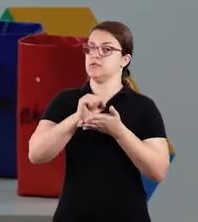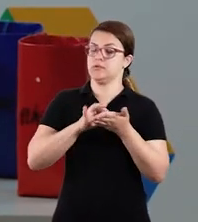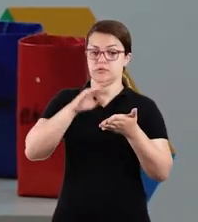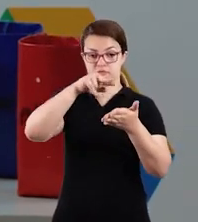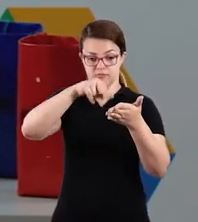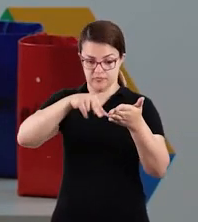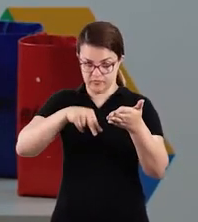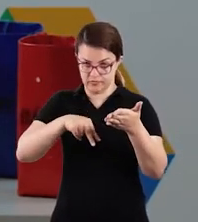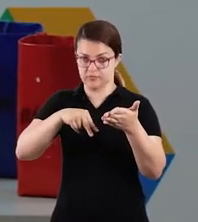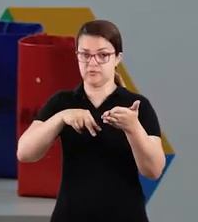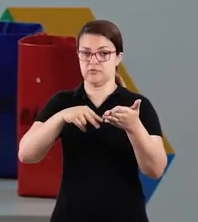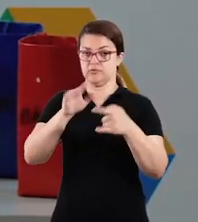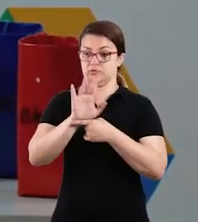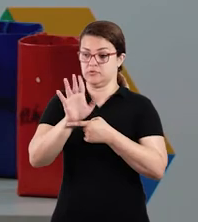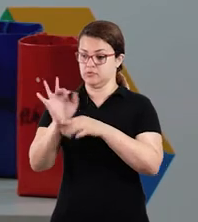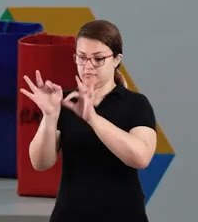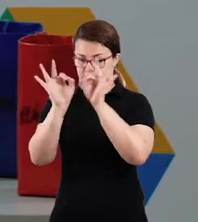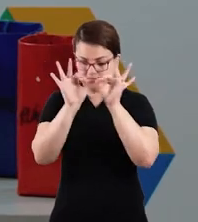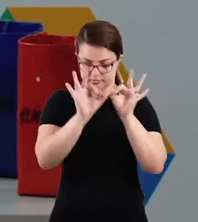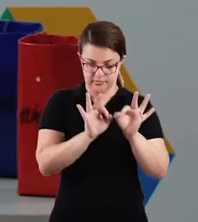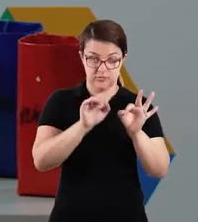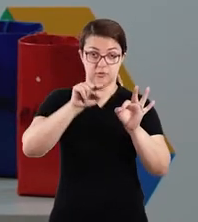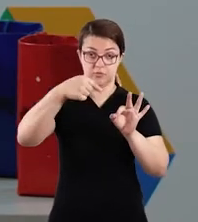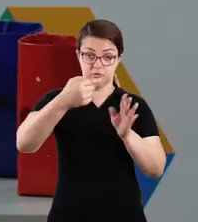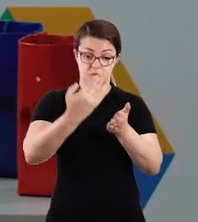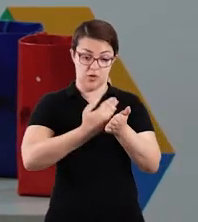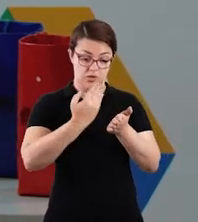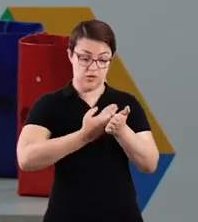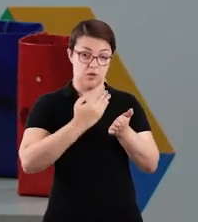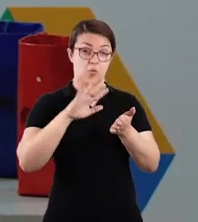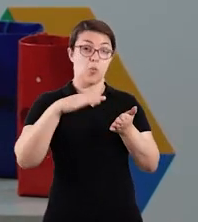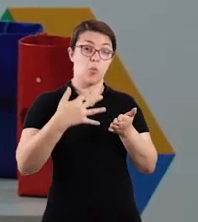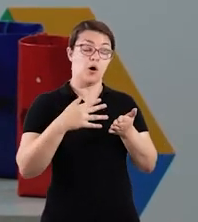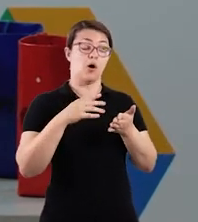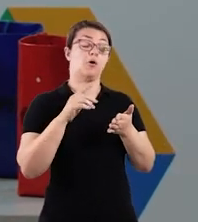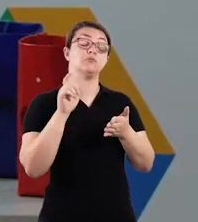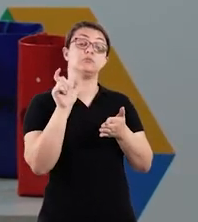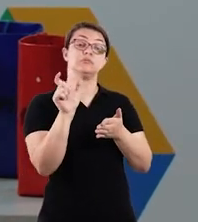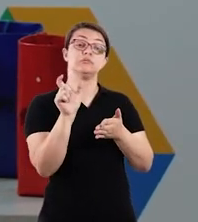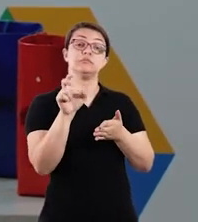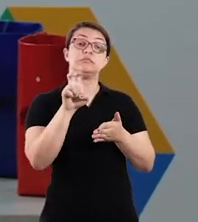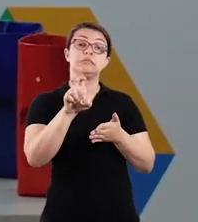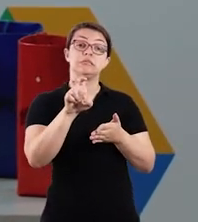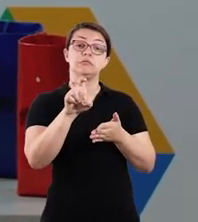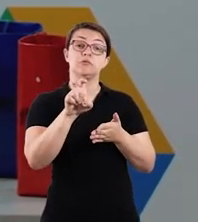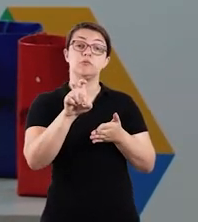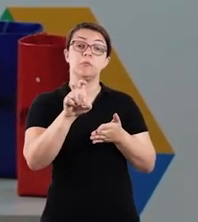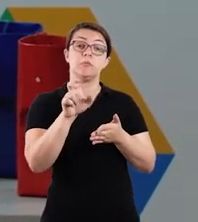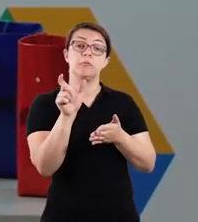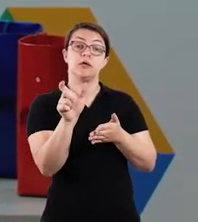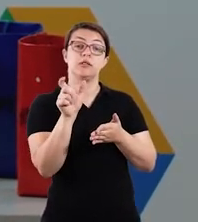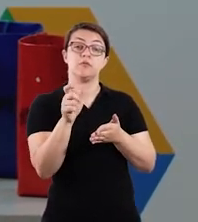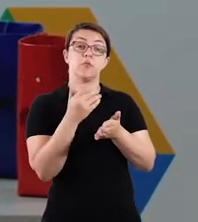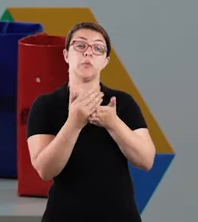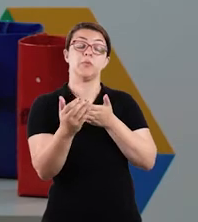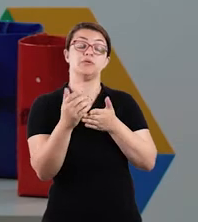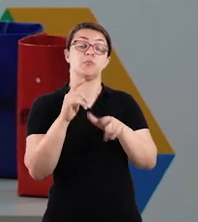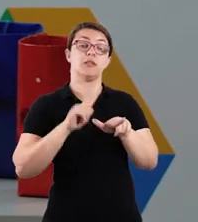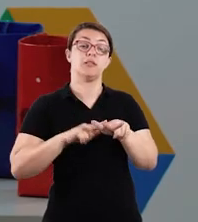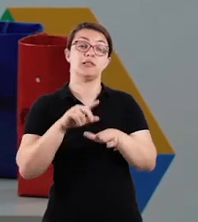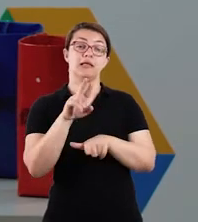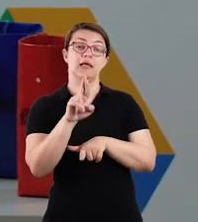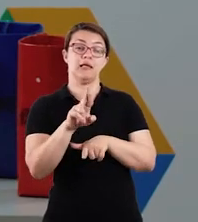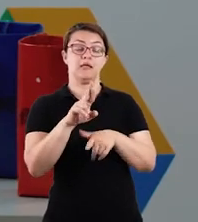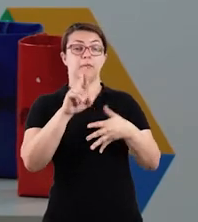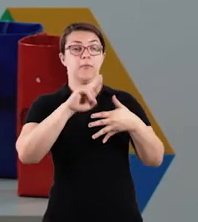vocês, tá bom? É vocês assistirem ao vídeo e registrarem no caderno quais são essas 5 palavrinhas que começam com R. E